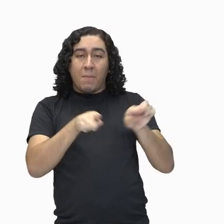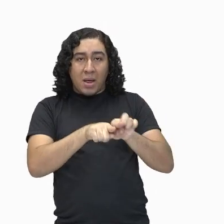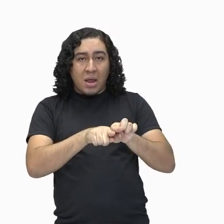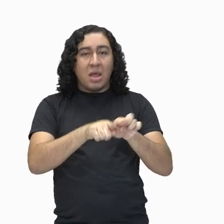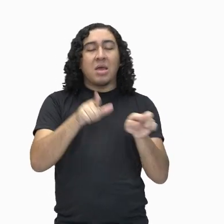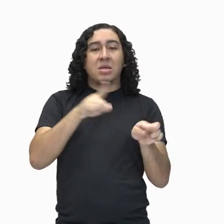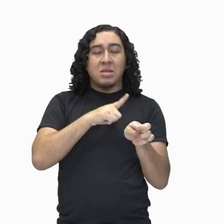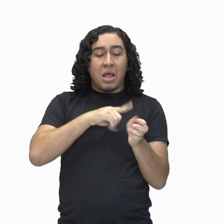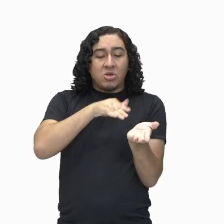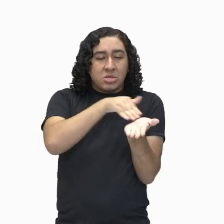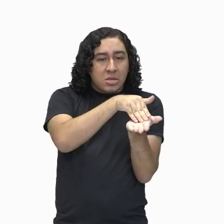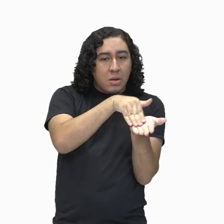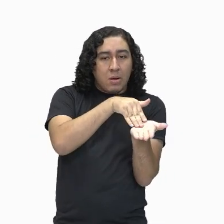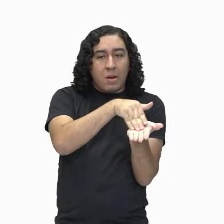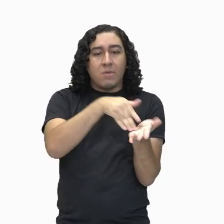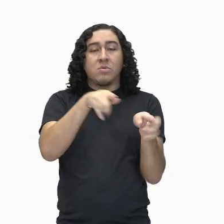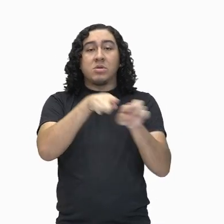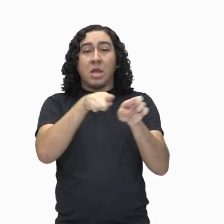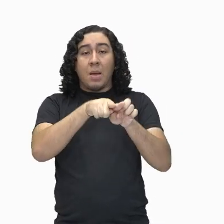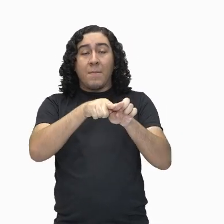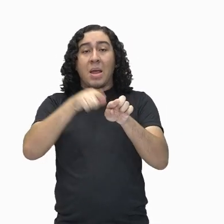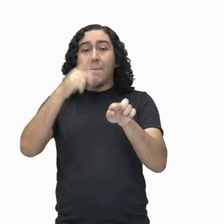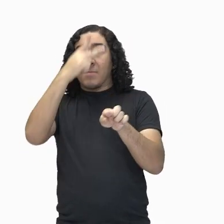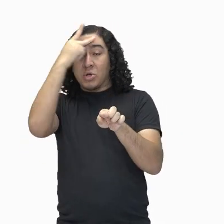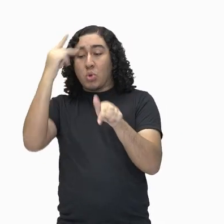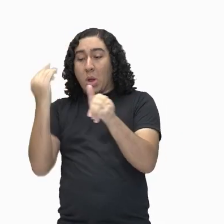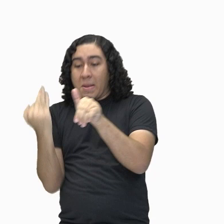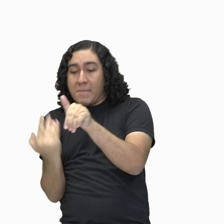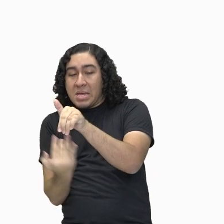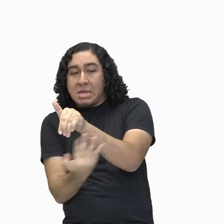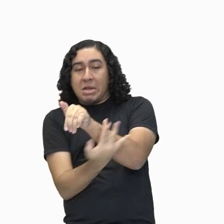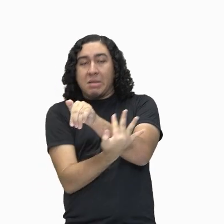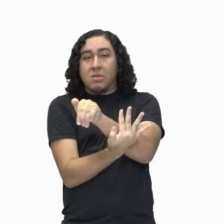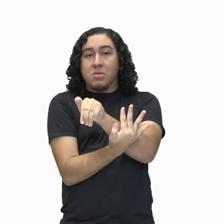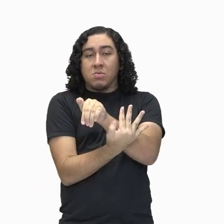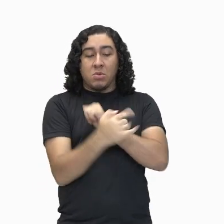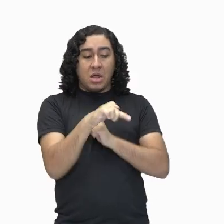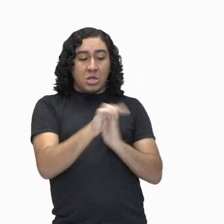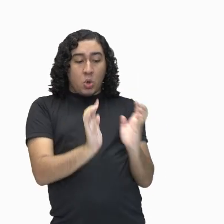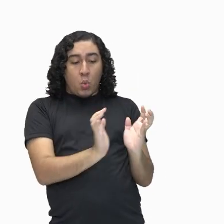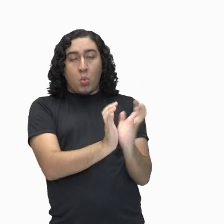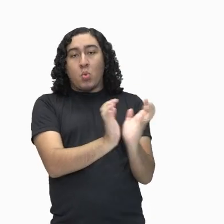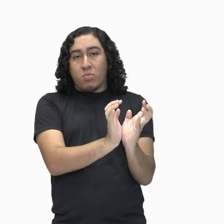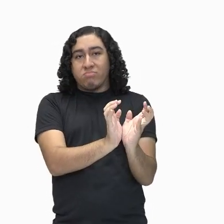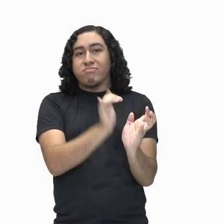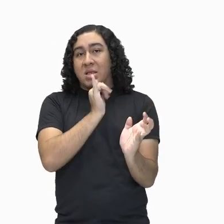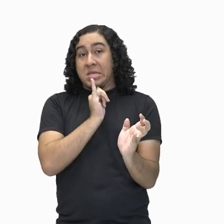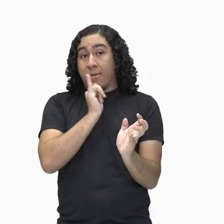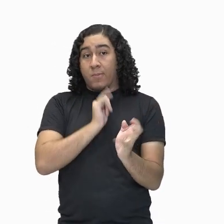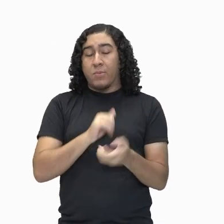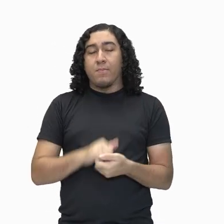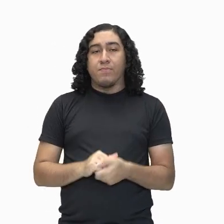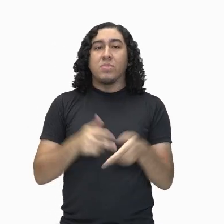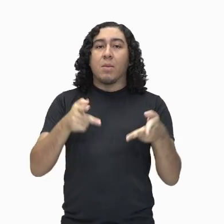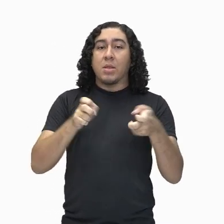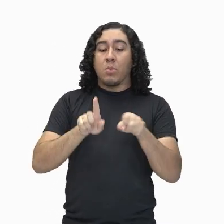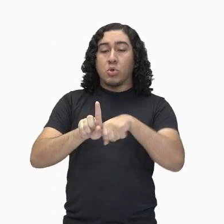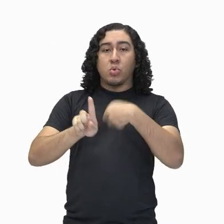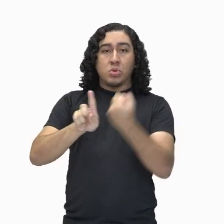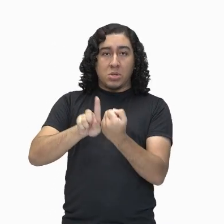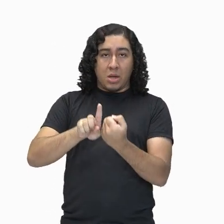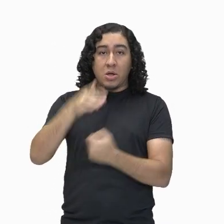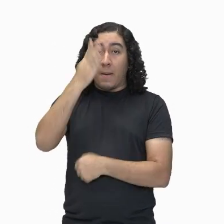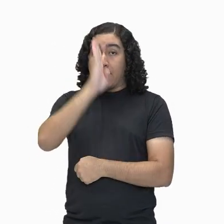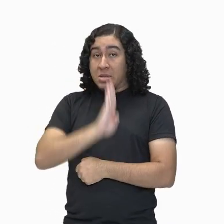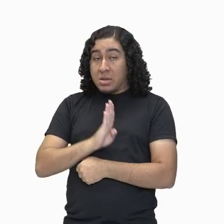ciganos e imigrantes. Por exemplo, vejam que a sociedade brasileira, ela é formada